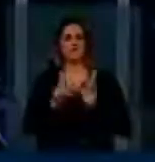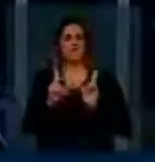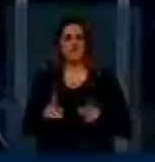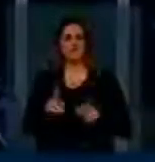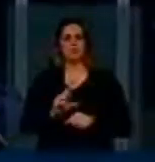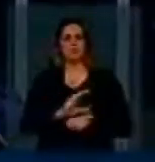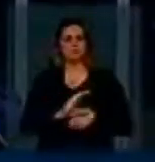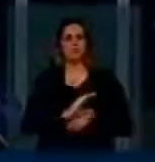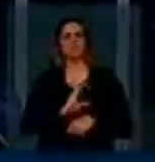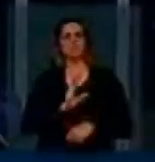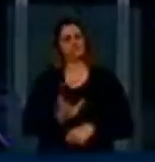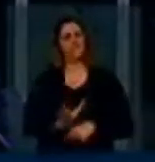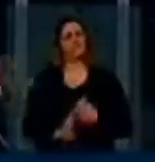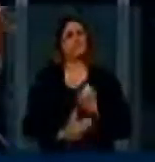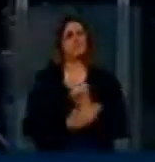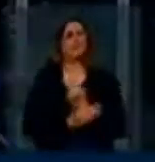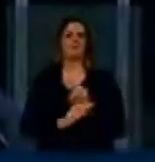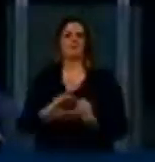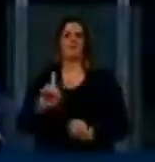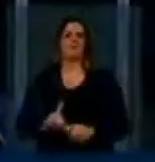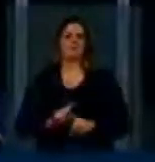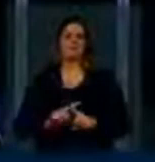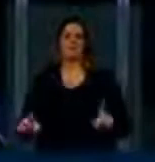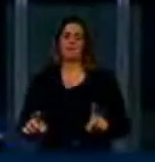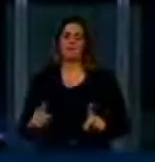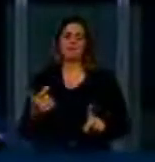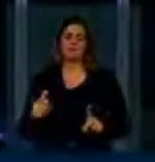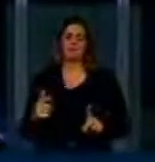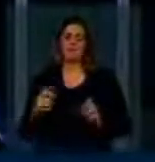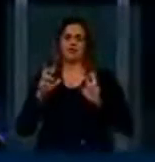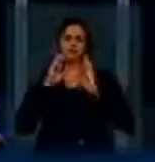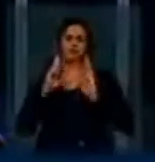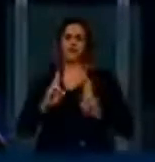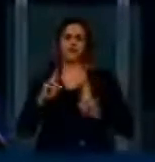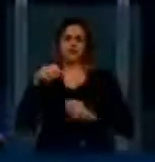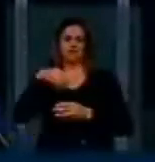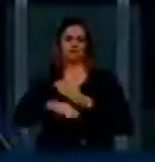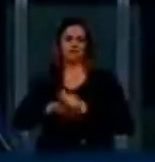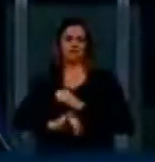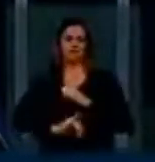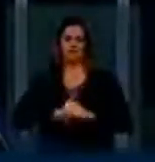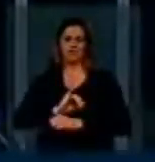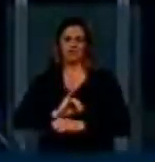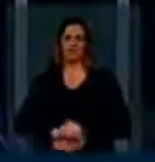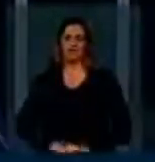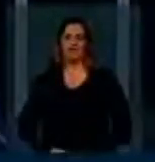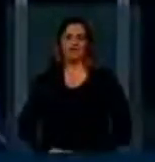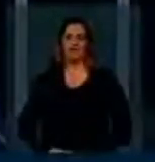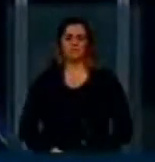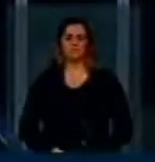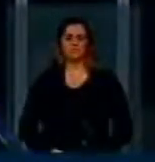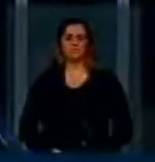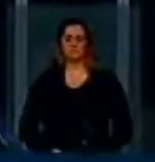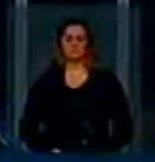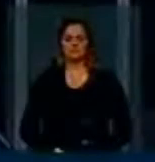mas que na internet, muitas vezes, não é respeitável. Então, proteção à privacidade. É uma proteção forte contra